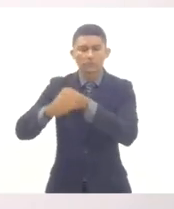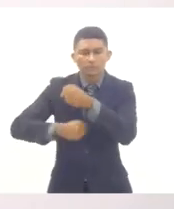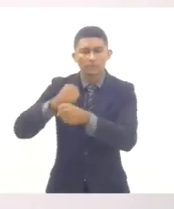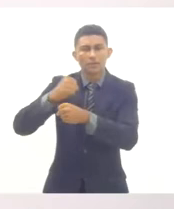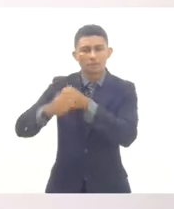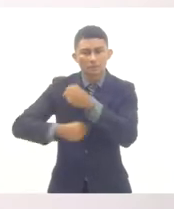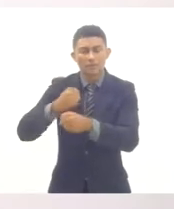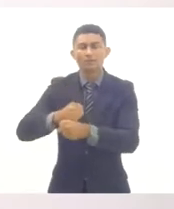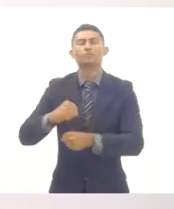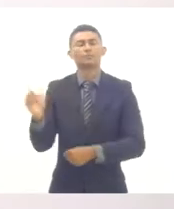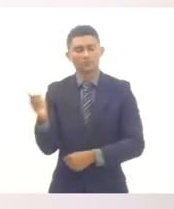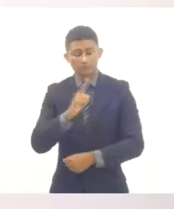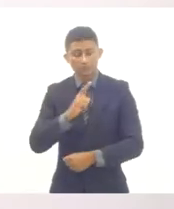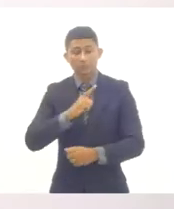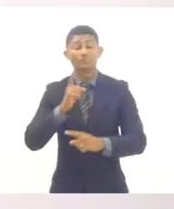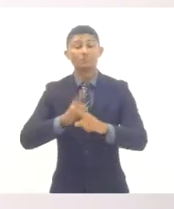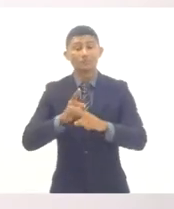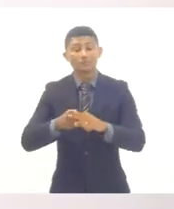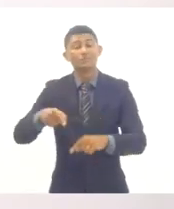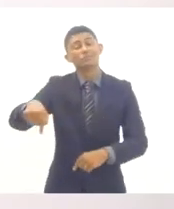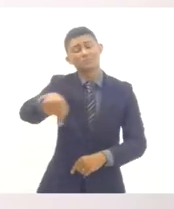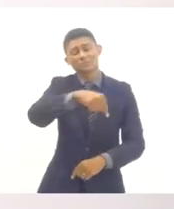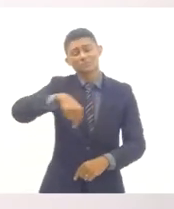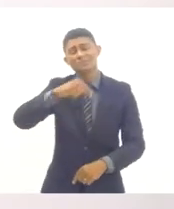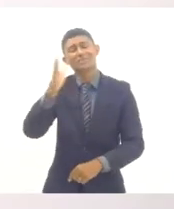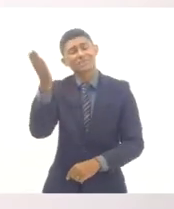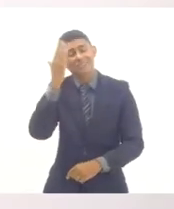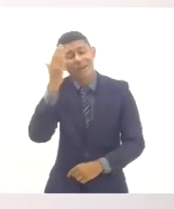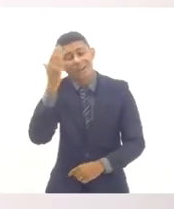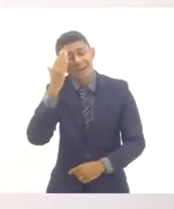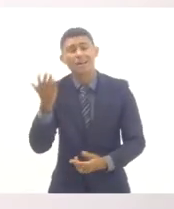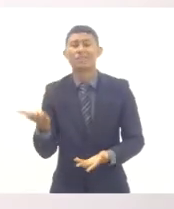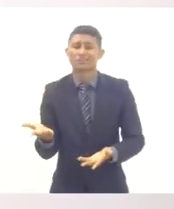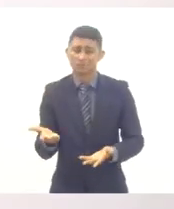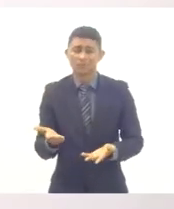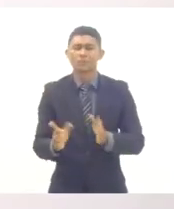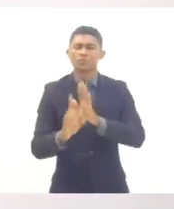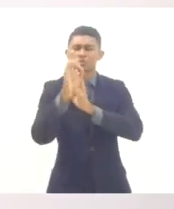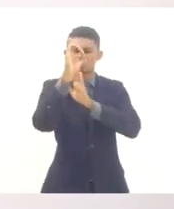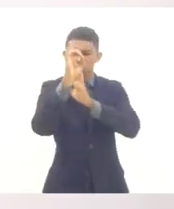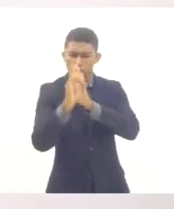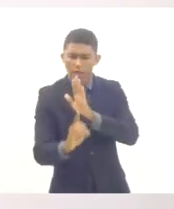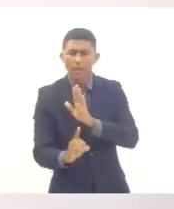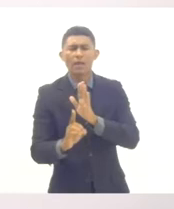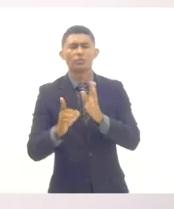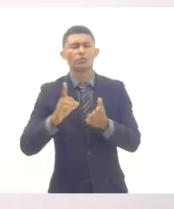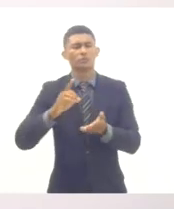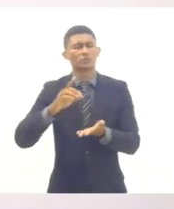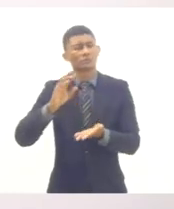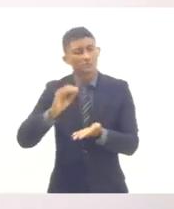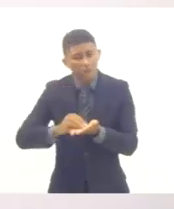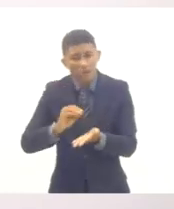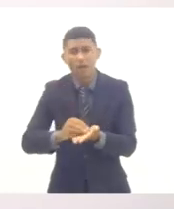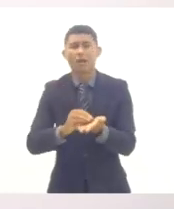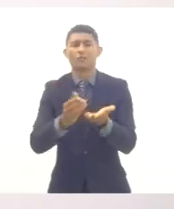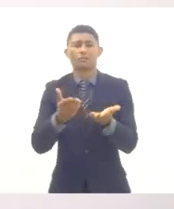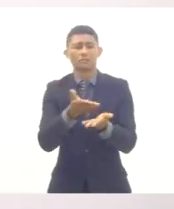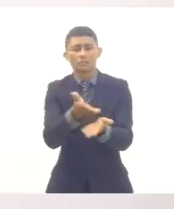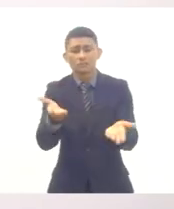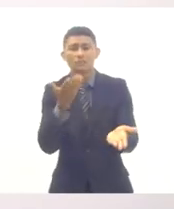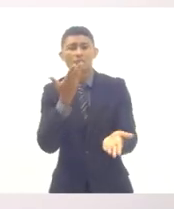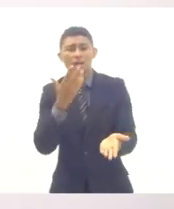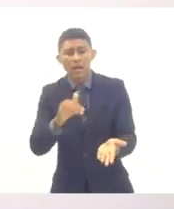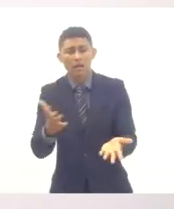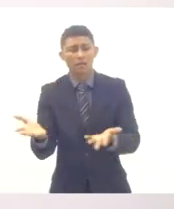que ainda falta muito para nós podermos ter os direitos das crianças, dos jovens e dos adultos.